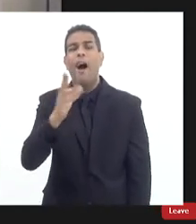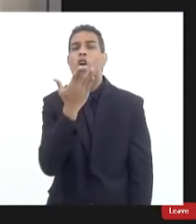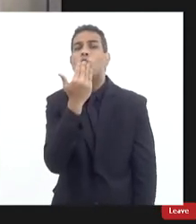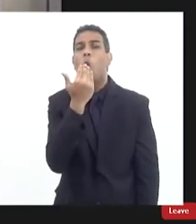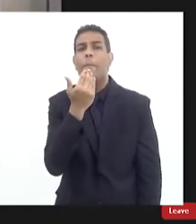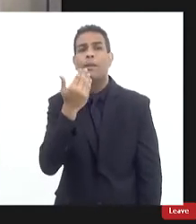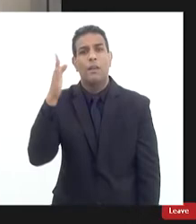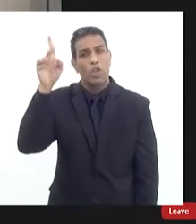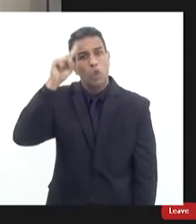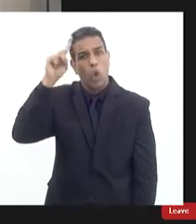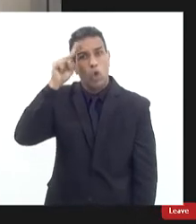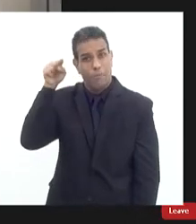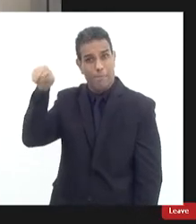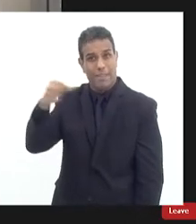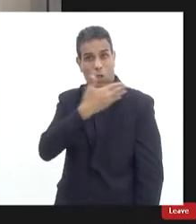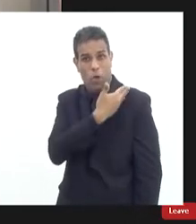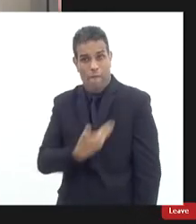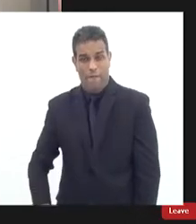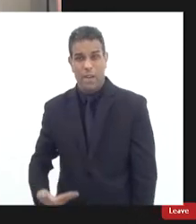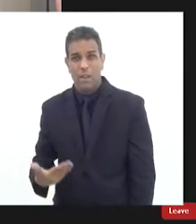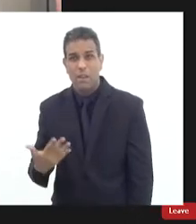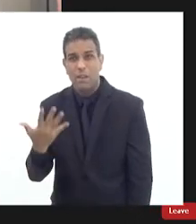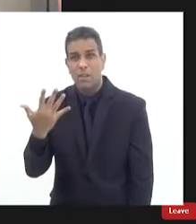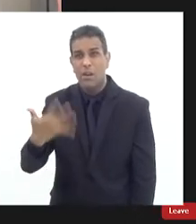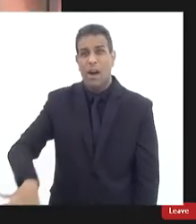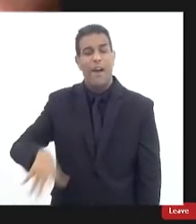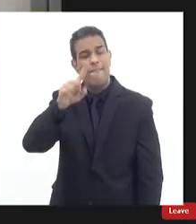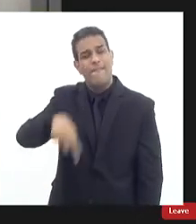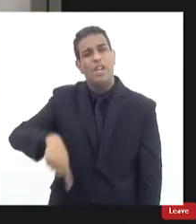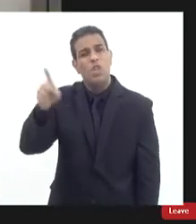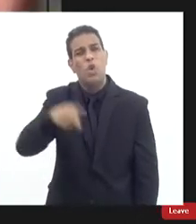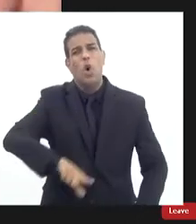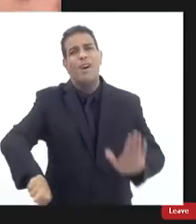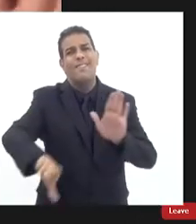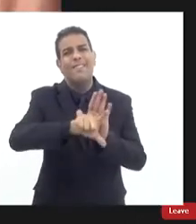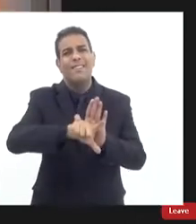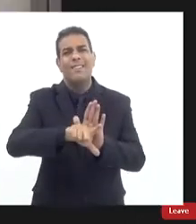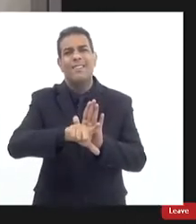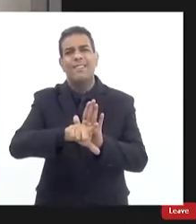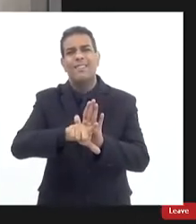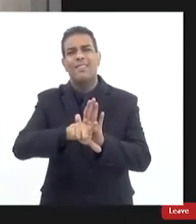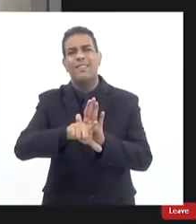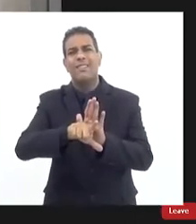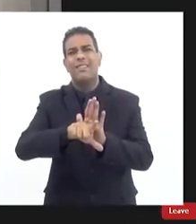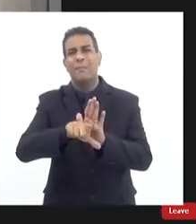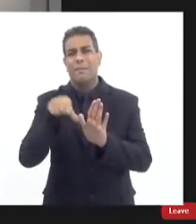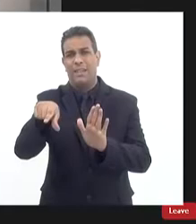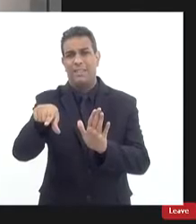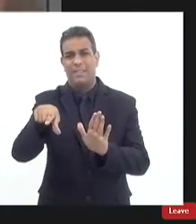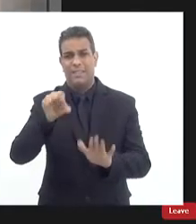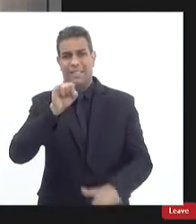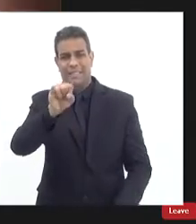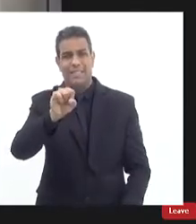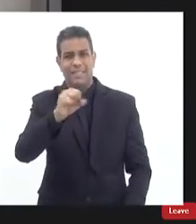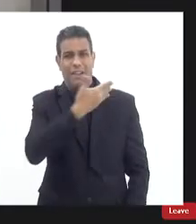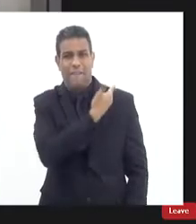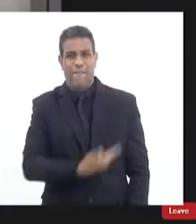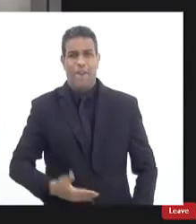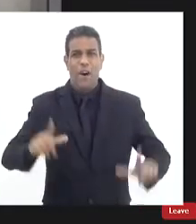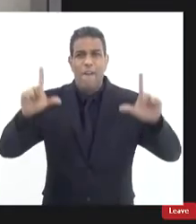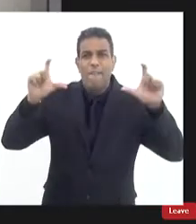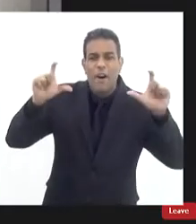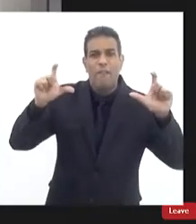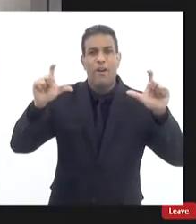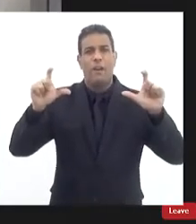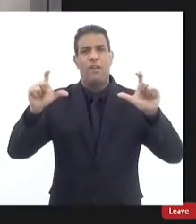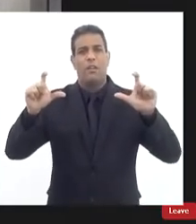ele acha ele acha injusto esse pleito mas ele quando a polícia prende ele não vai lá na defensoria tirar foto não vai no ministério público tirar